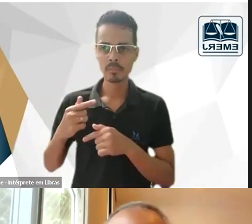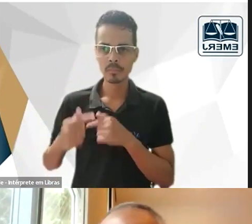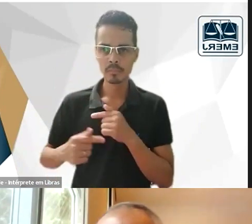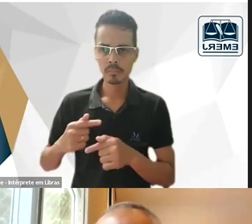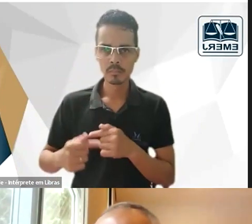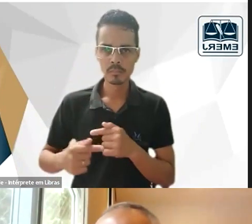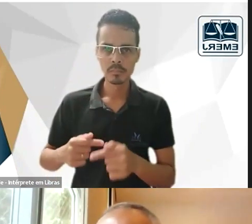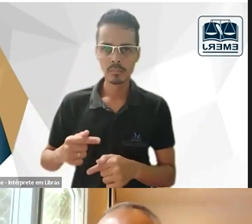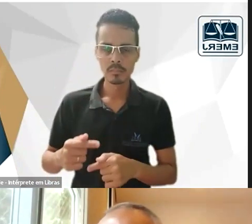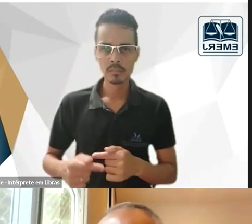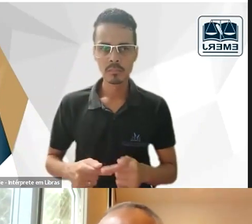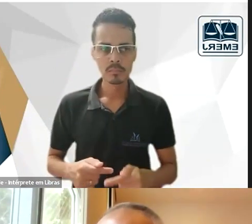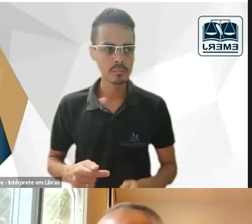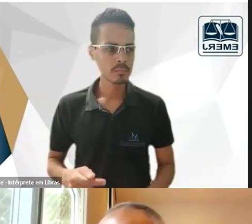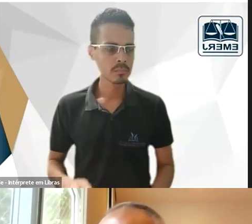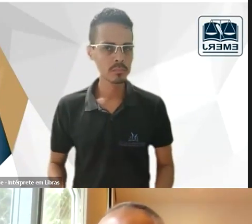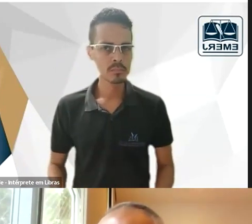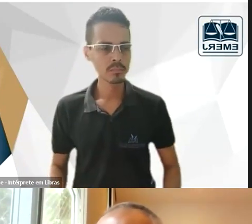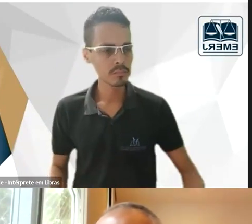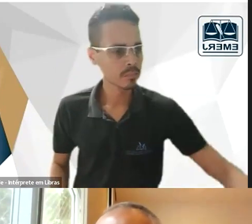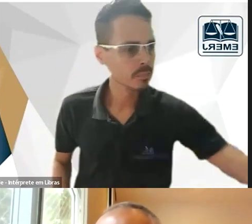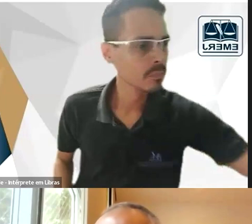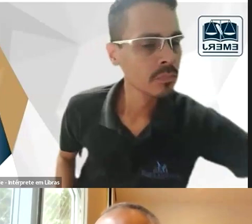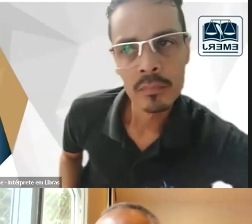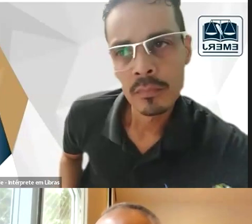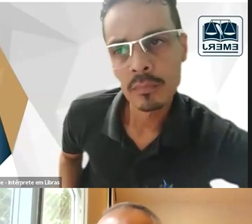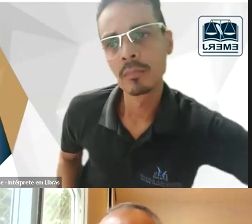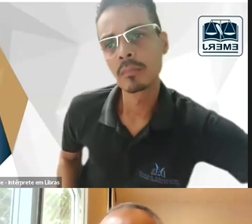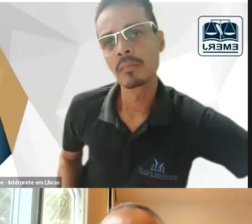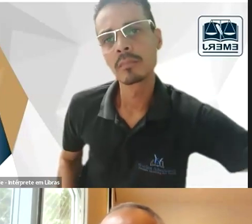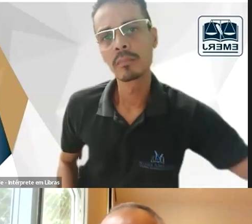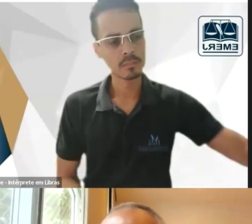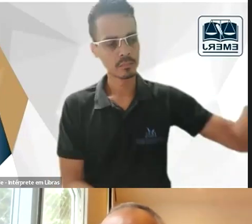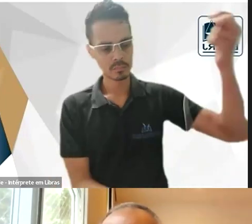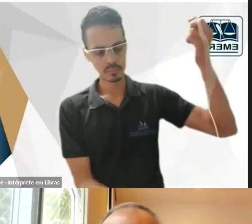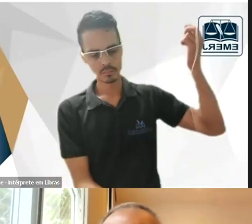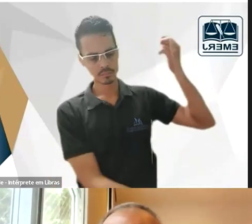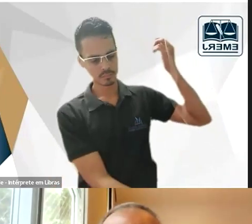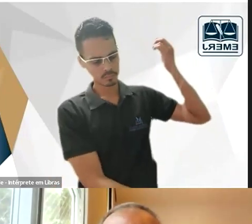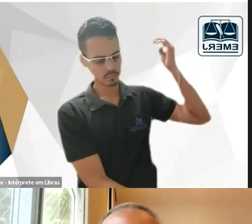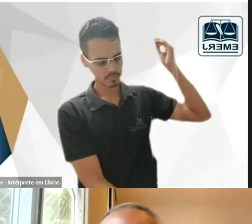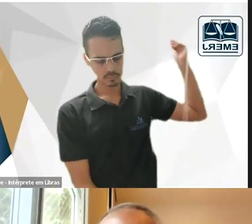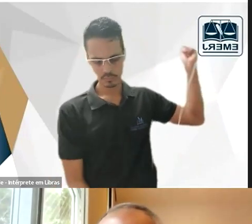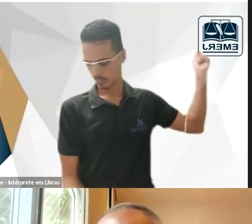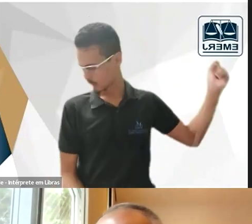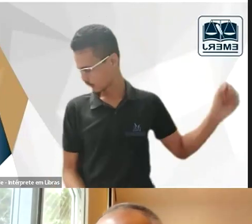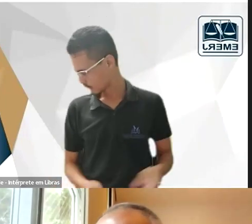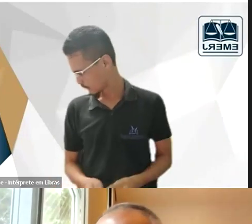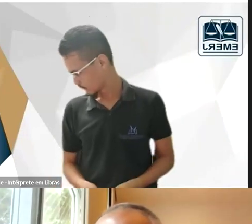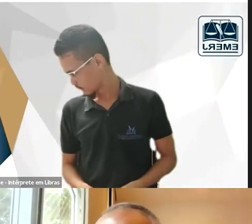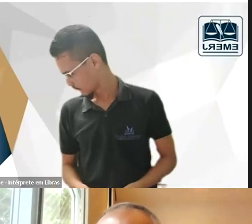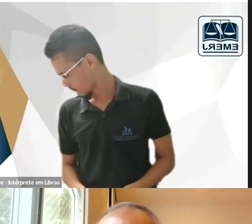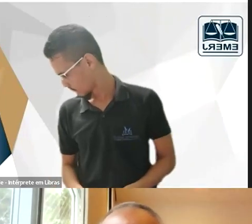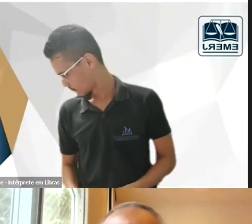pelo direito do Yering o Yering foi uma referência na nossa formação e eu nunca soube que o filho dele tinha sido